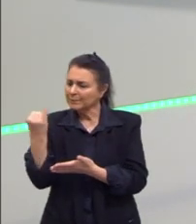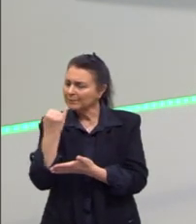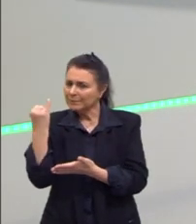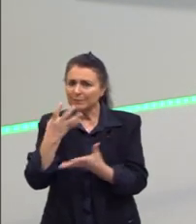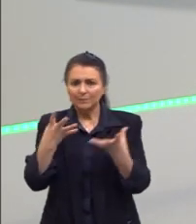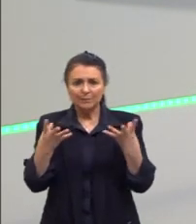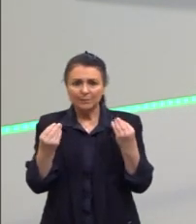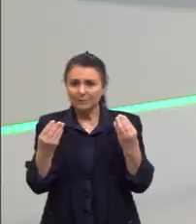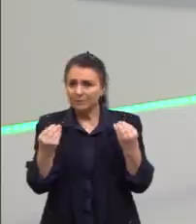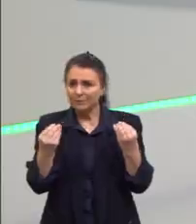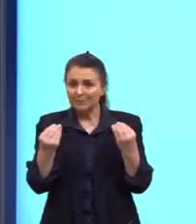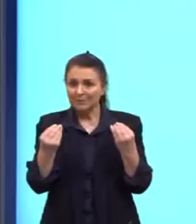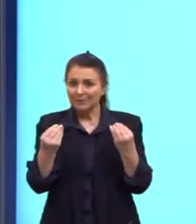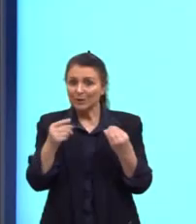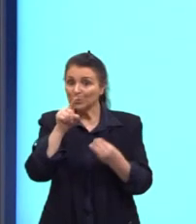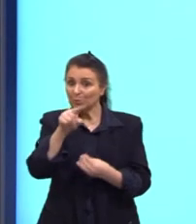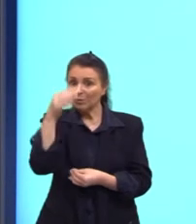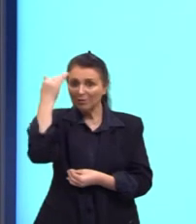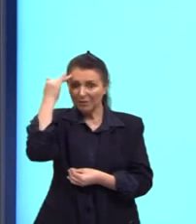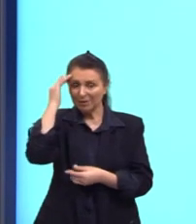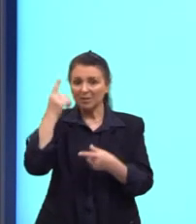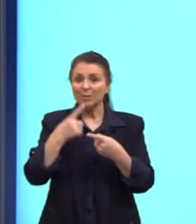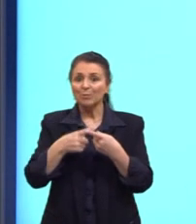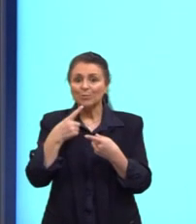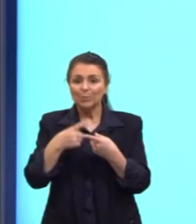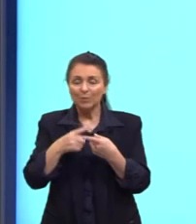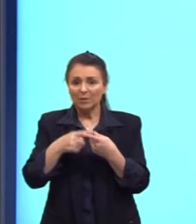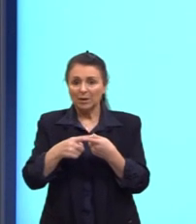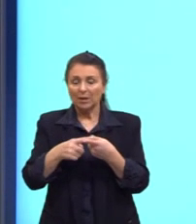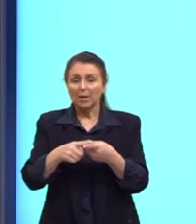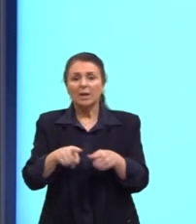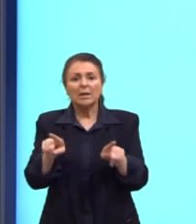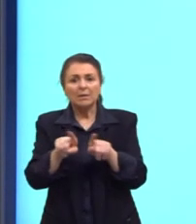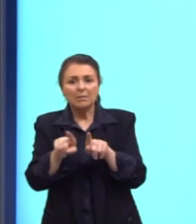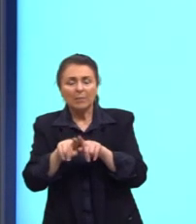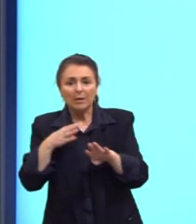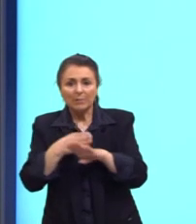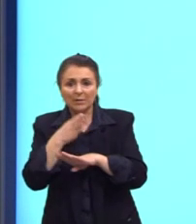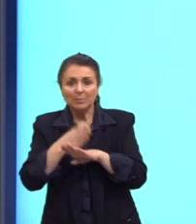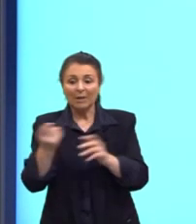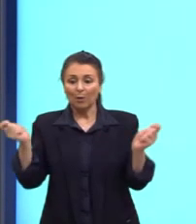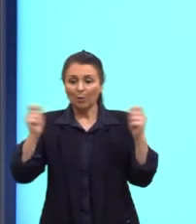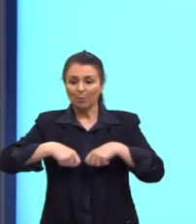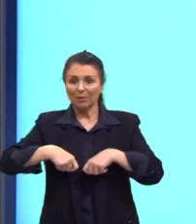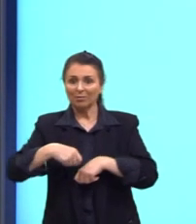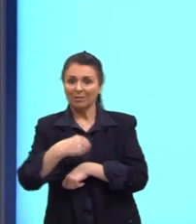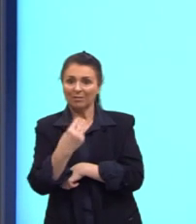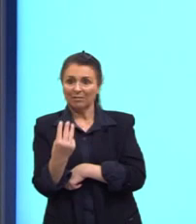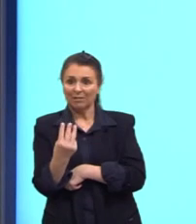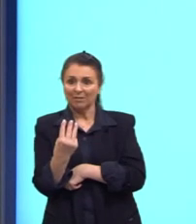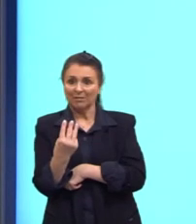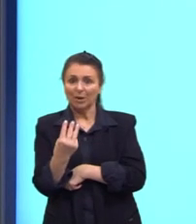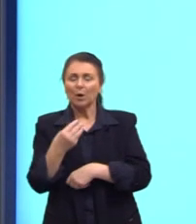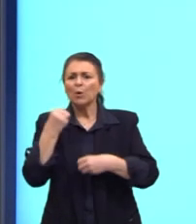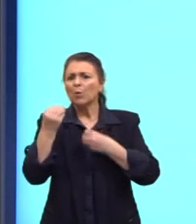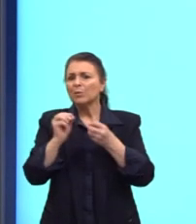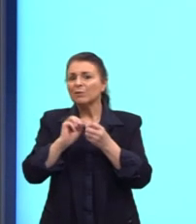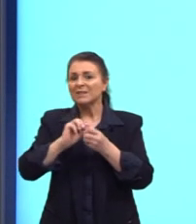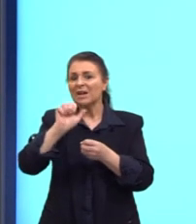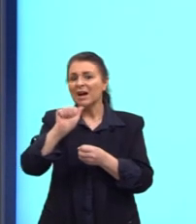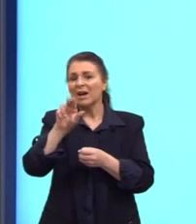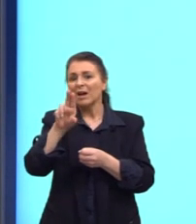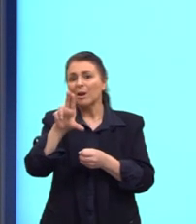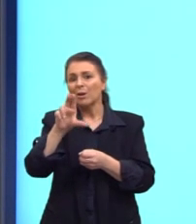agora, porque ela faz parte também dessa competência 3. Como é que você faz essas alusões